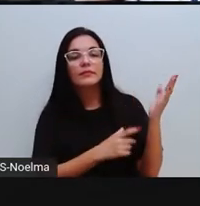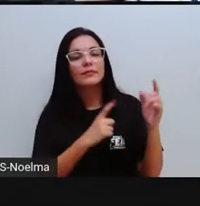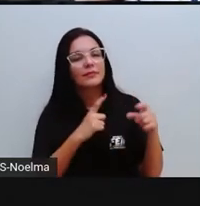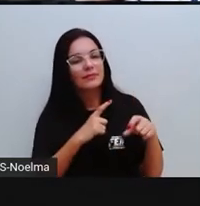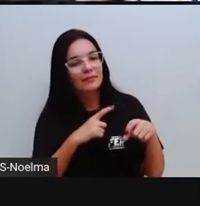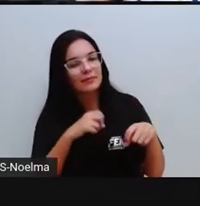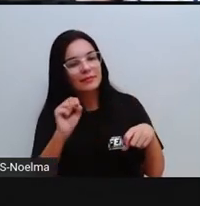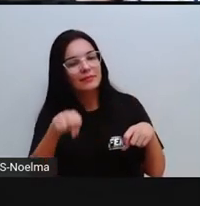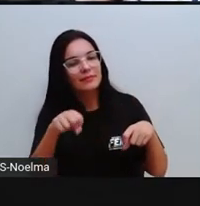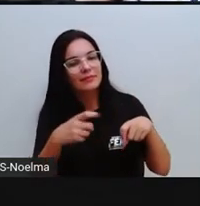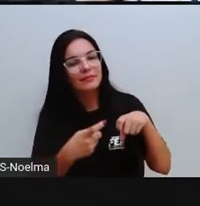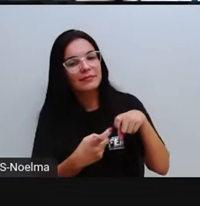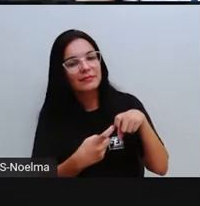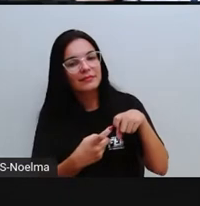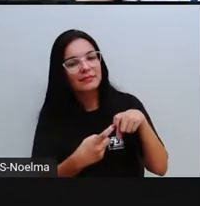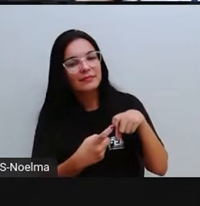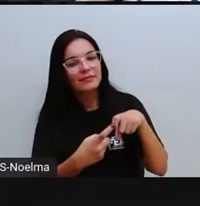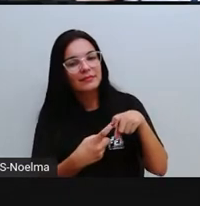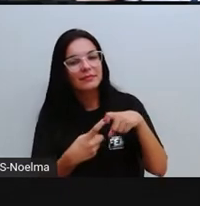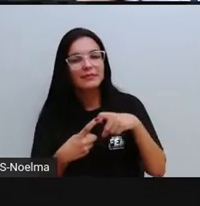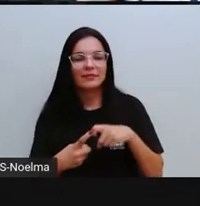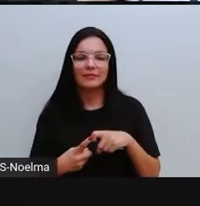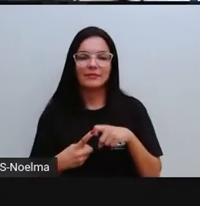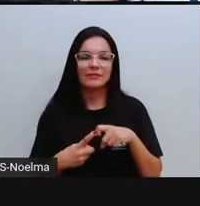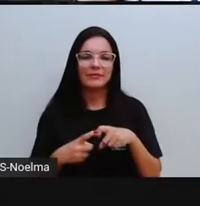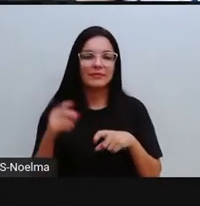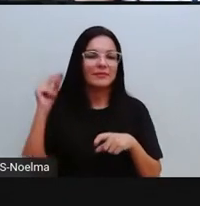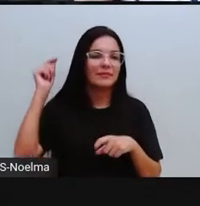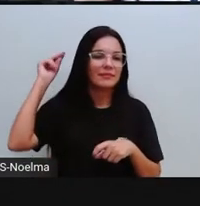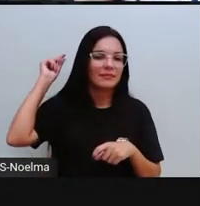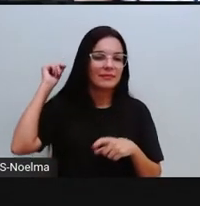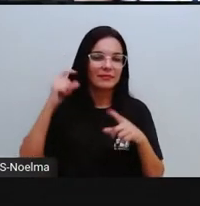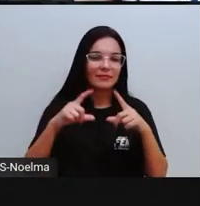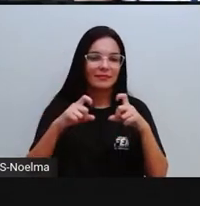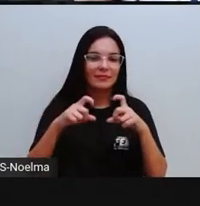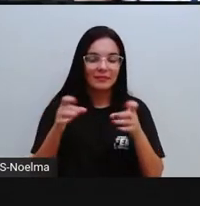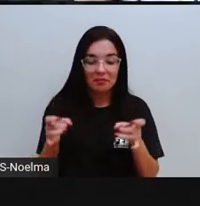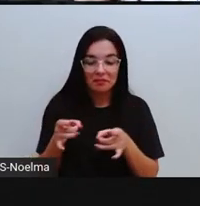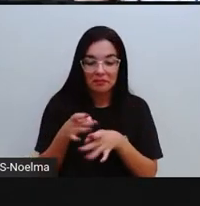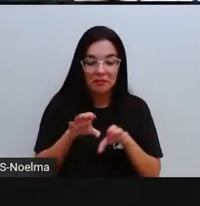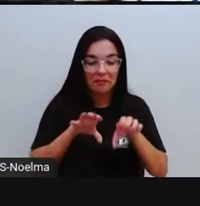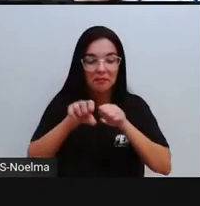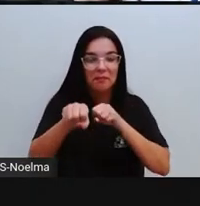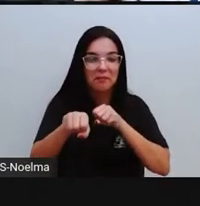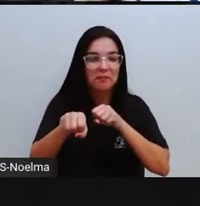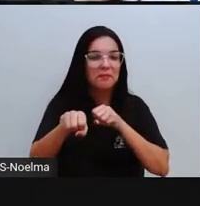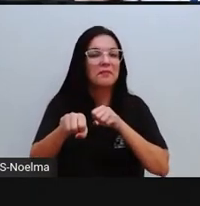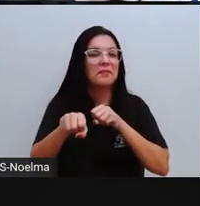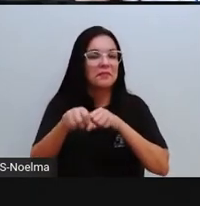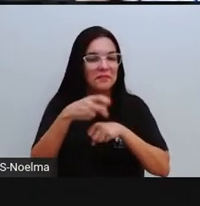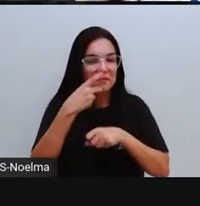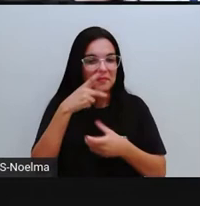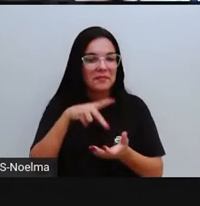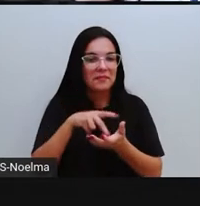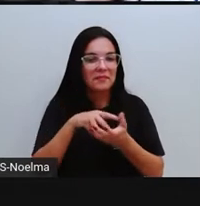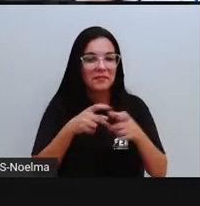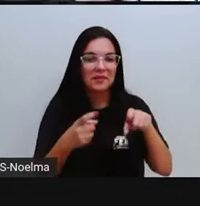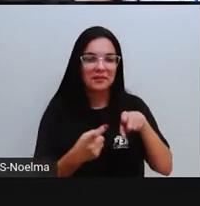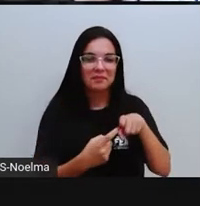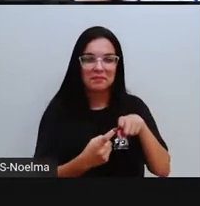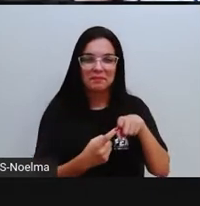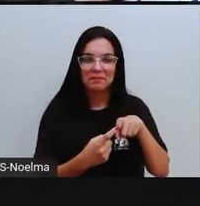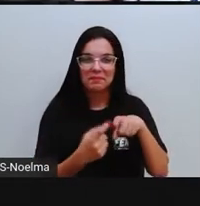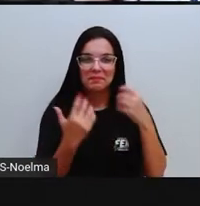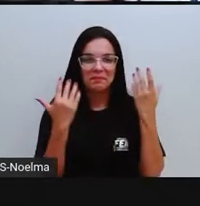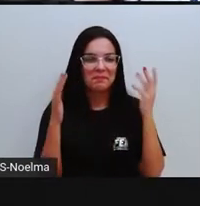médicos, ó, e na época aqui dessa fotografia, eles tinham acabado de se formar como médicos, tinham